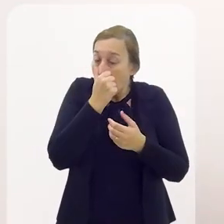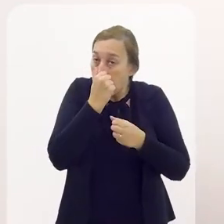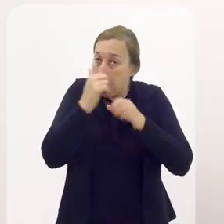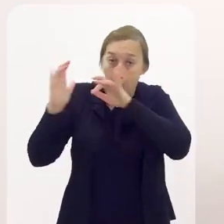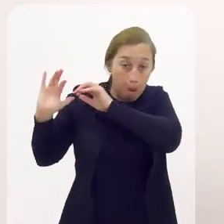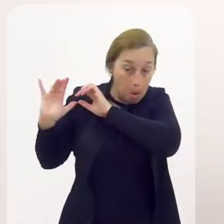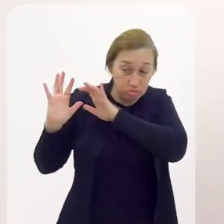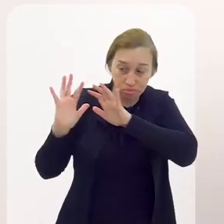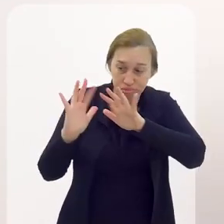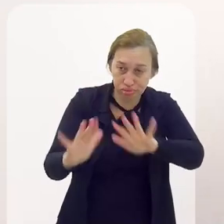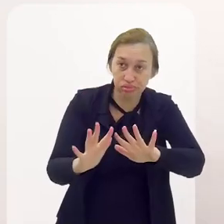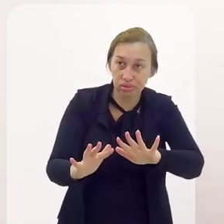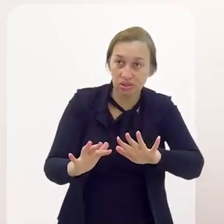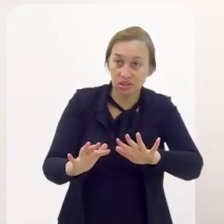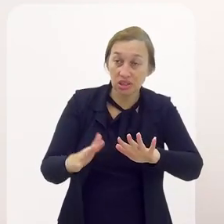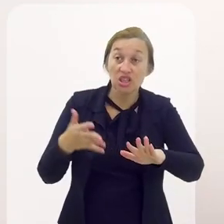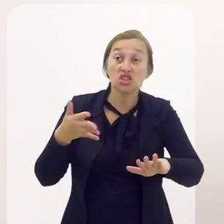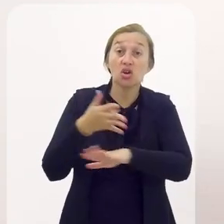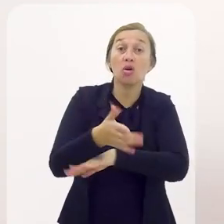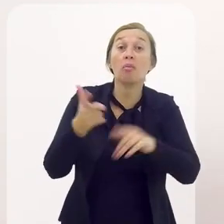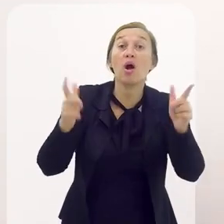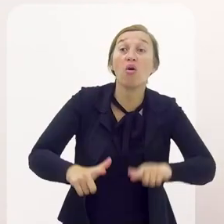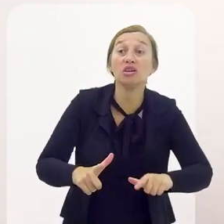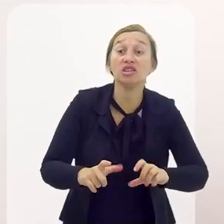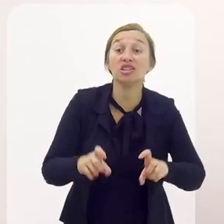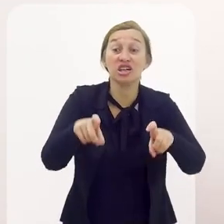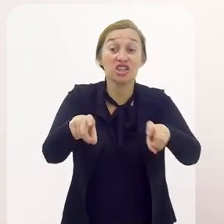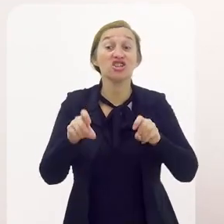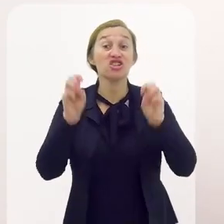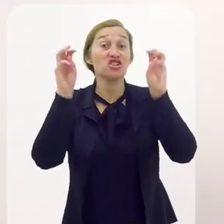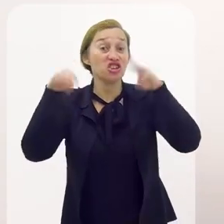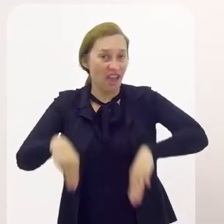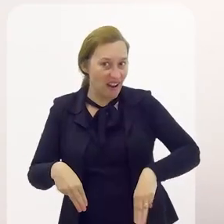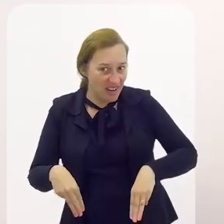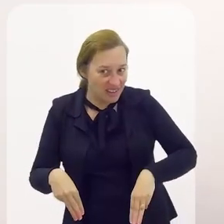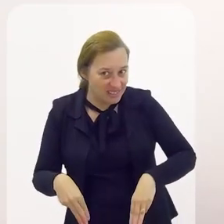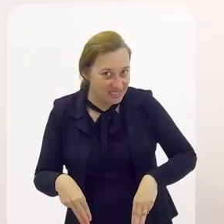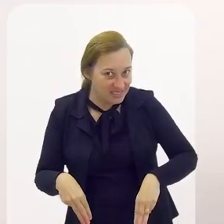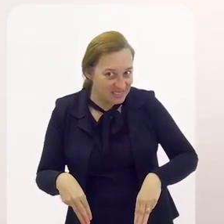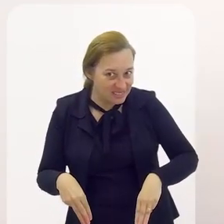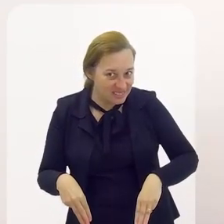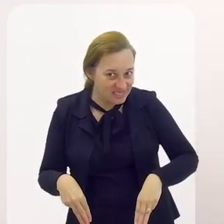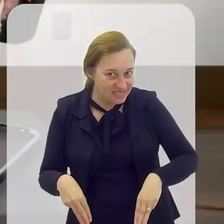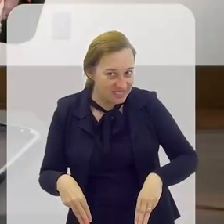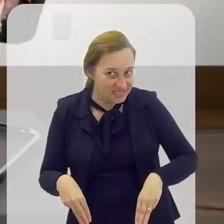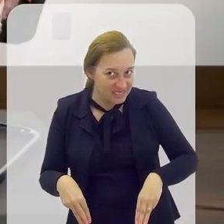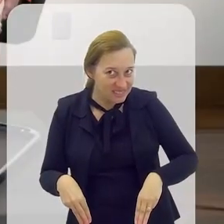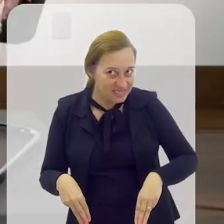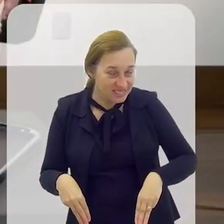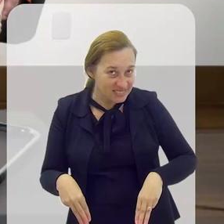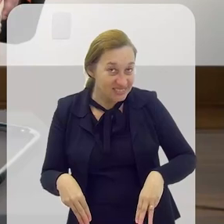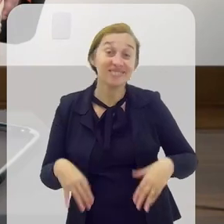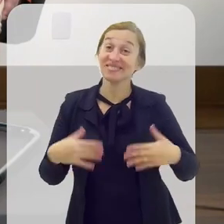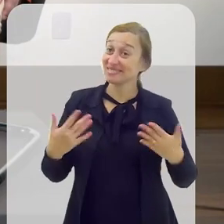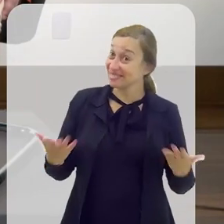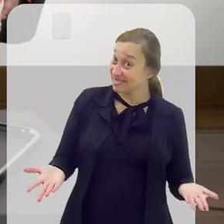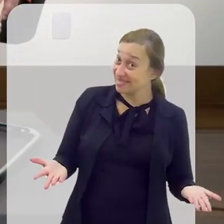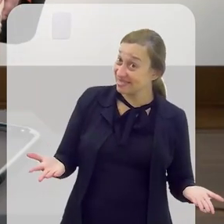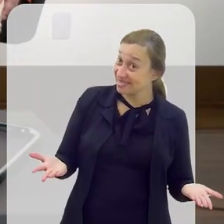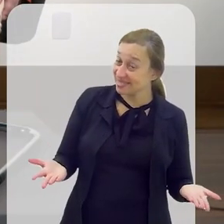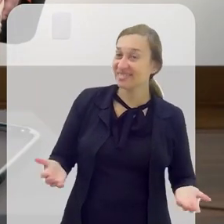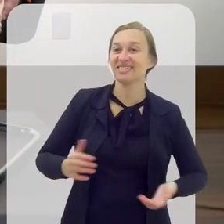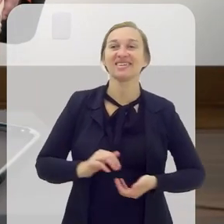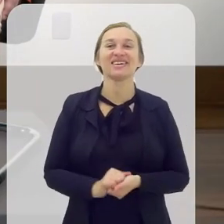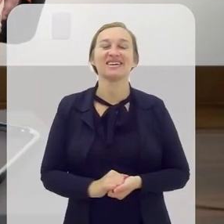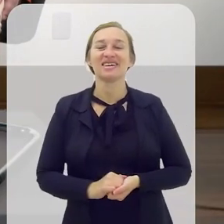Todas as turnêes lotadas. E aí que eu digo, chegou, foi para onde? Xerém? Está lá em Xerém, enfiado? Quer